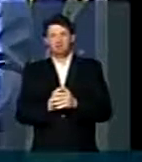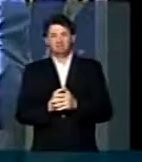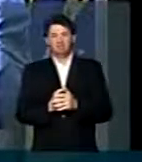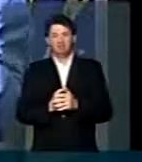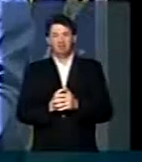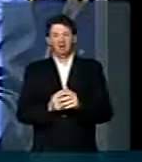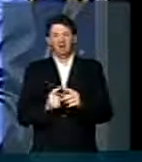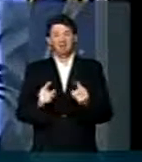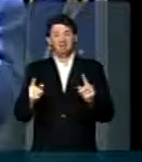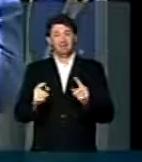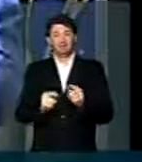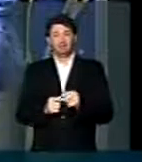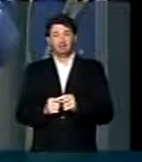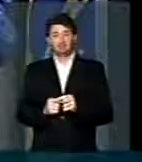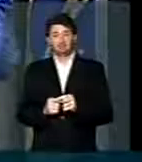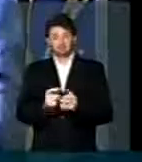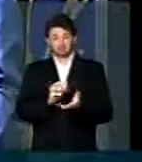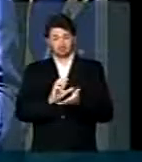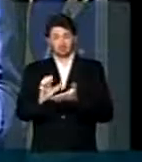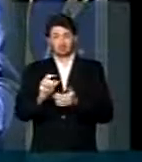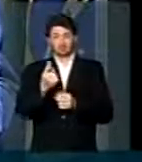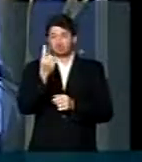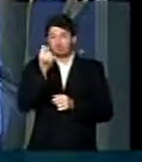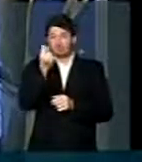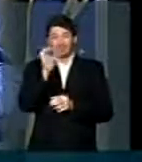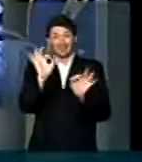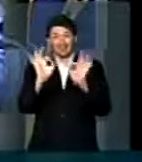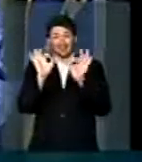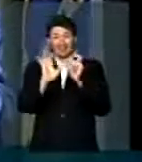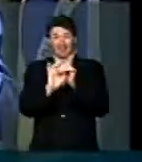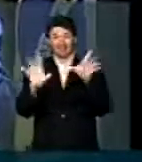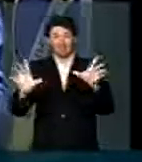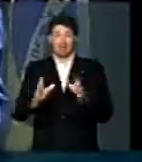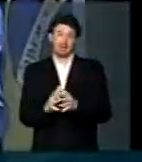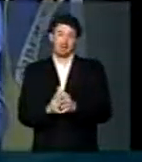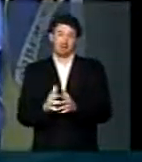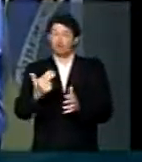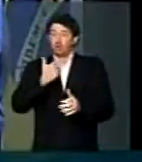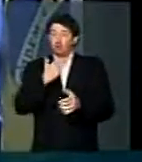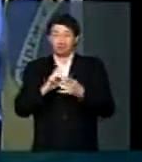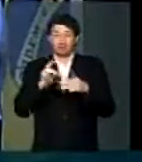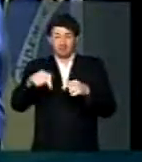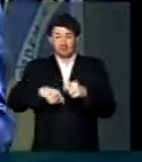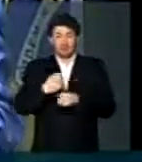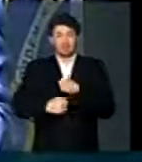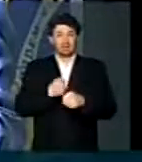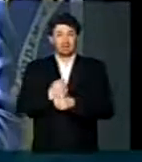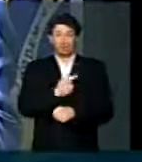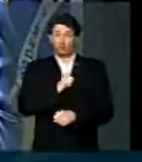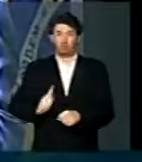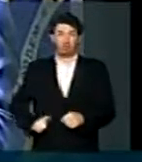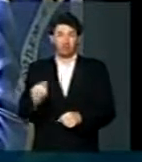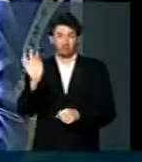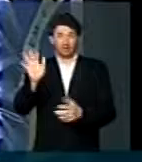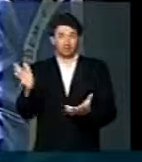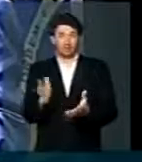cujas rubricas não tem um tostão liberado e nem poderá ser liberado esse ano pelo governo federal.